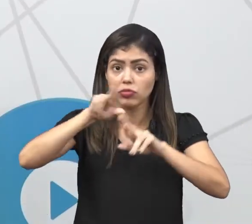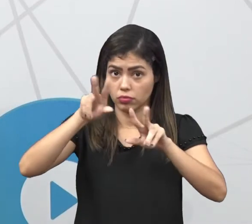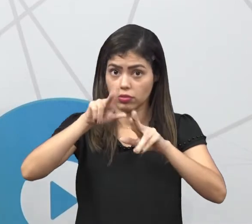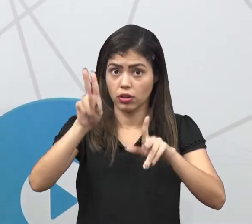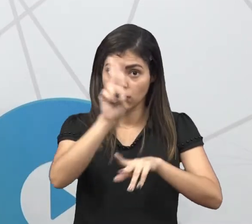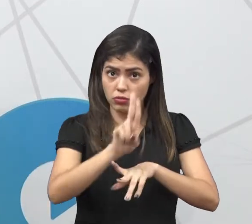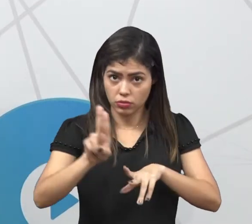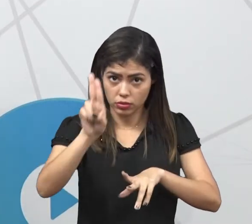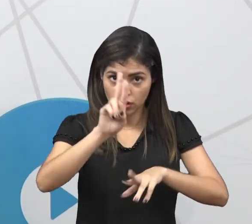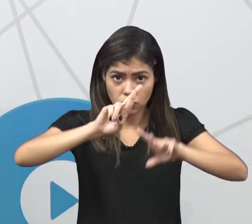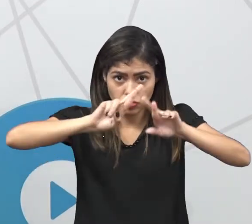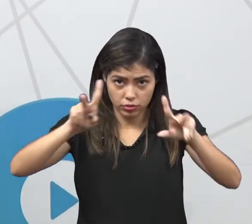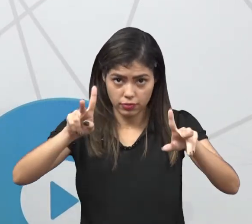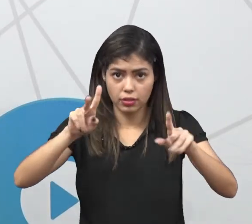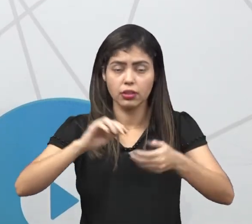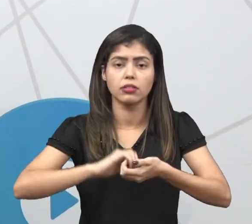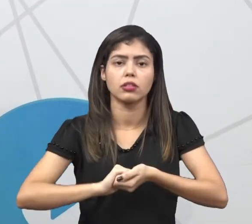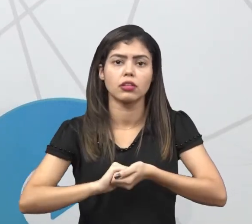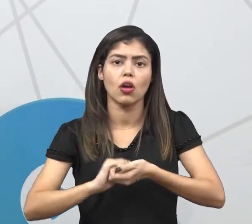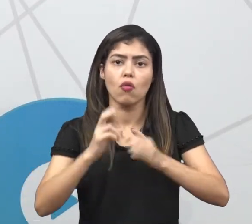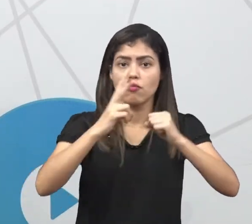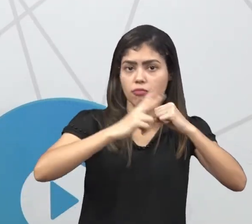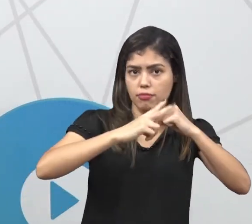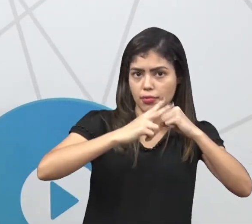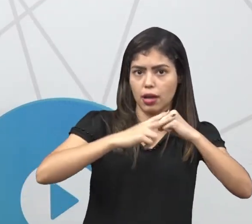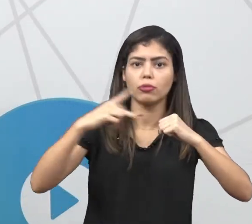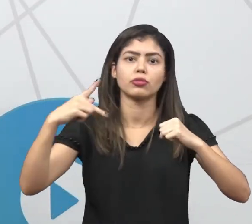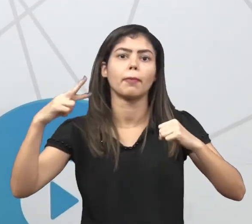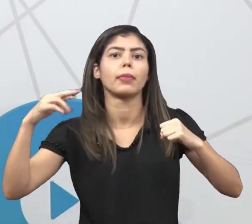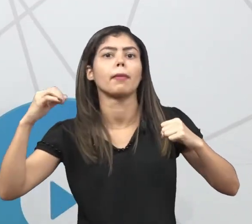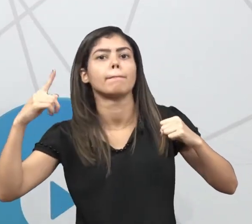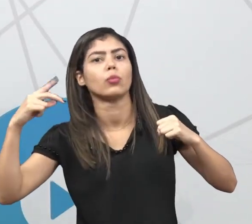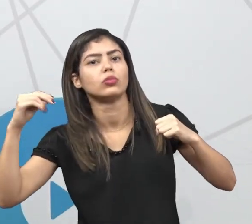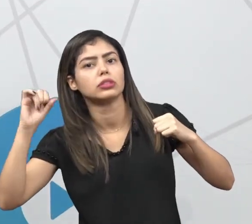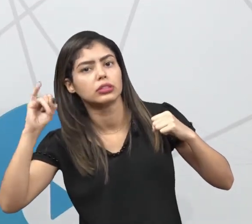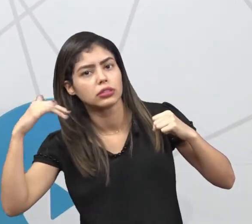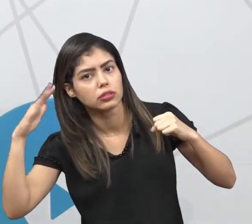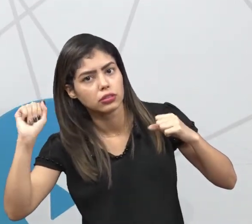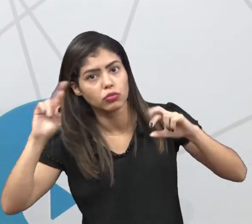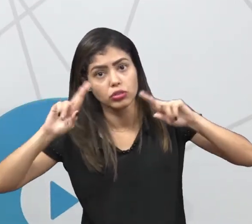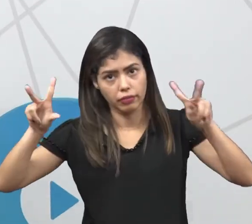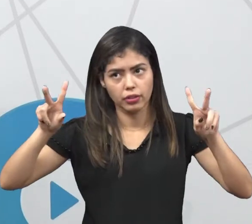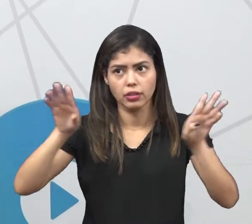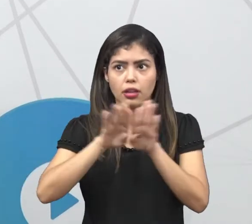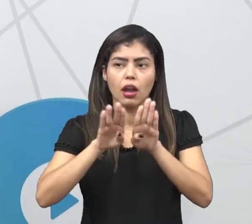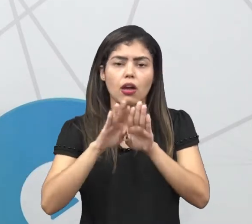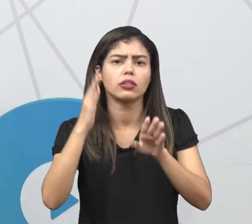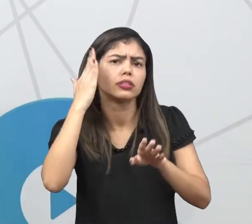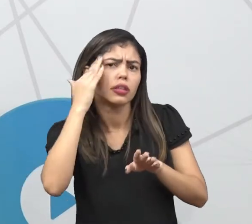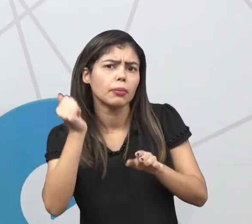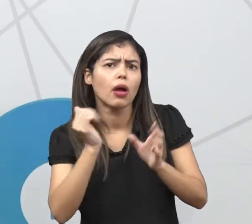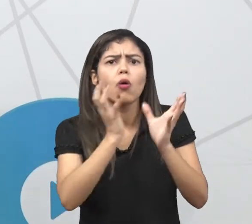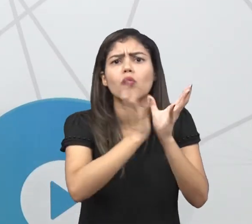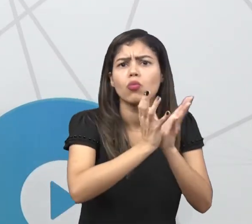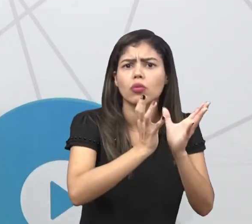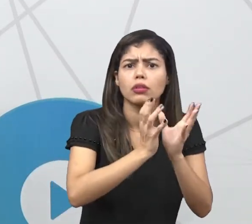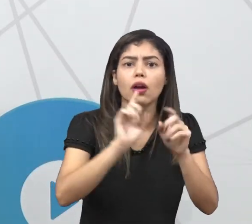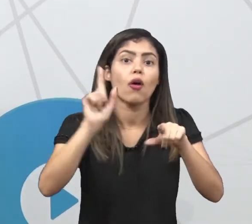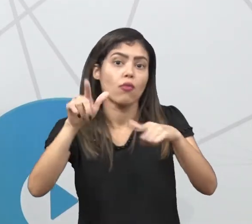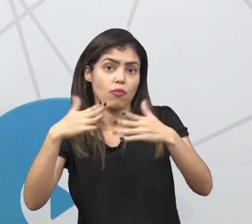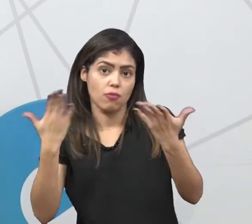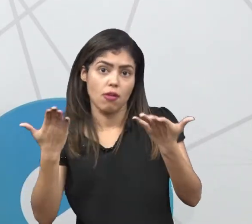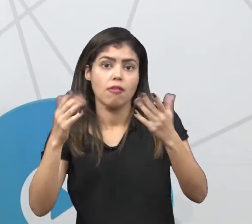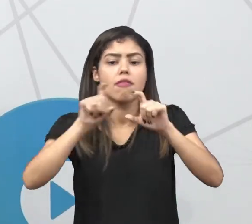aquele que é usado para diferenciar um verbo de uma preposição. E eu quero saber qual é o conjunto de palavras, desculpa, qual a